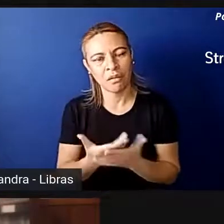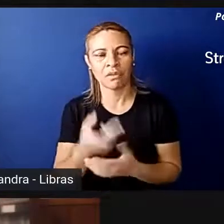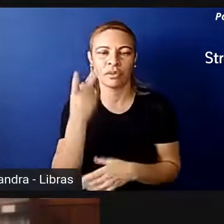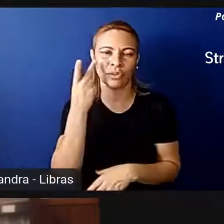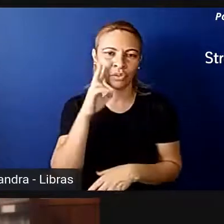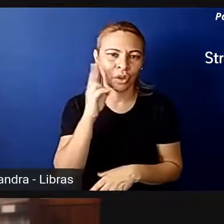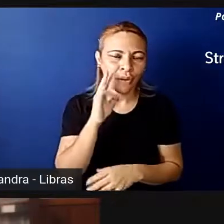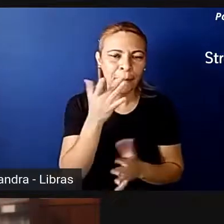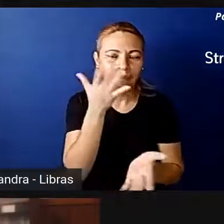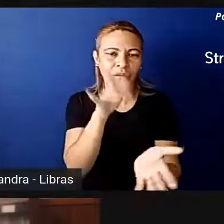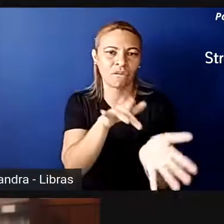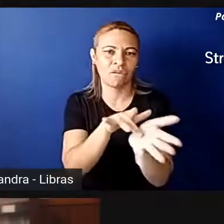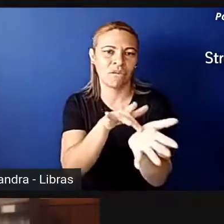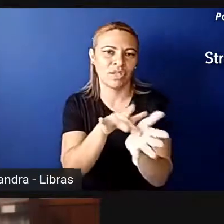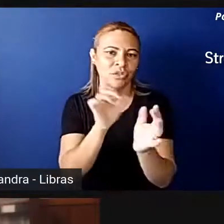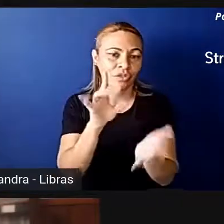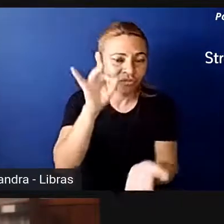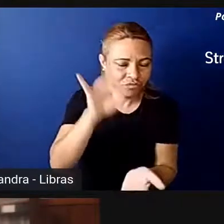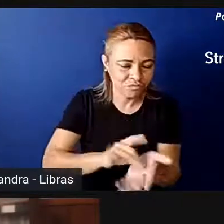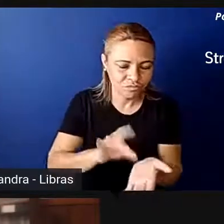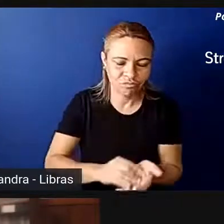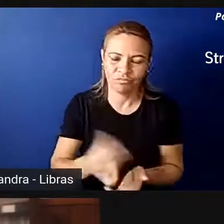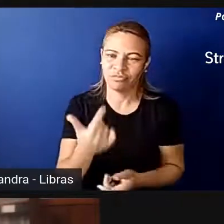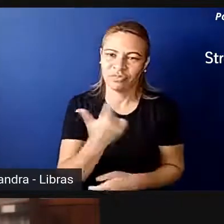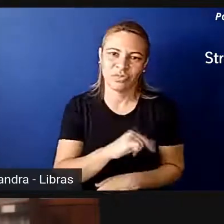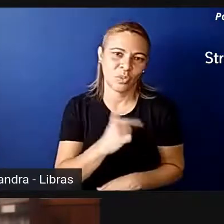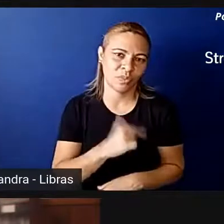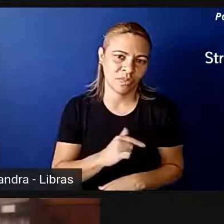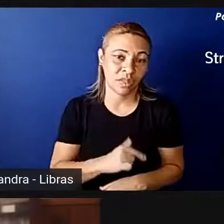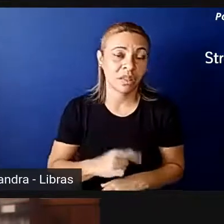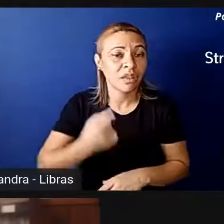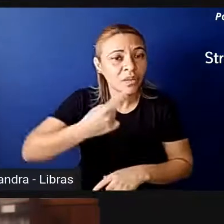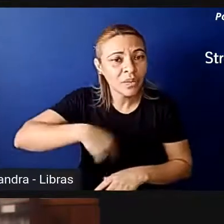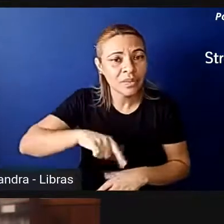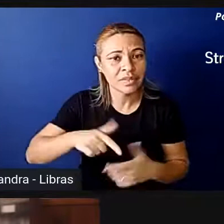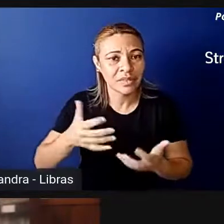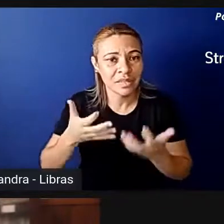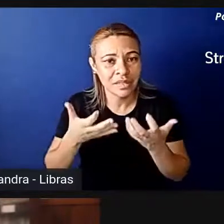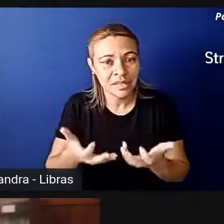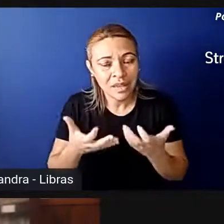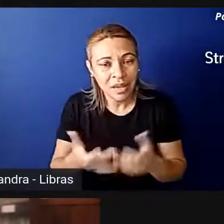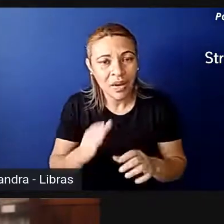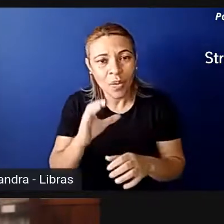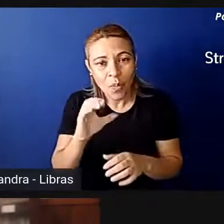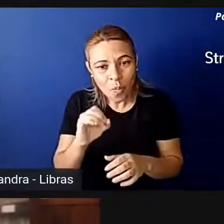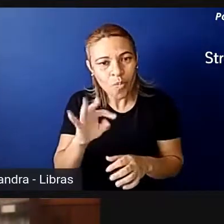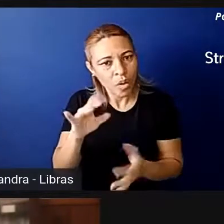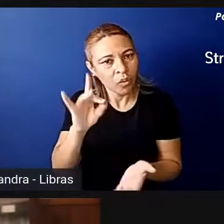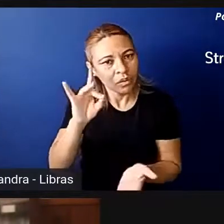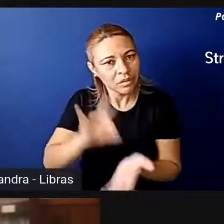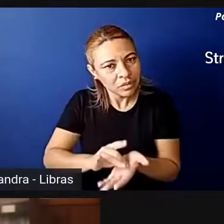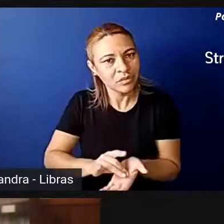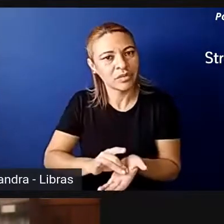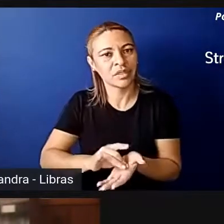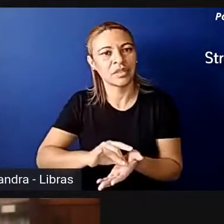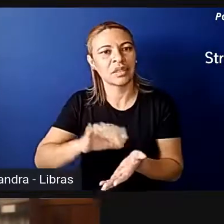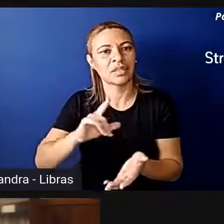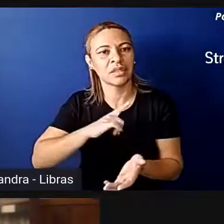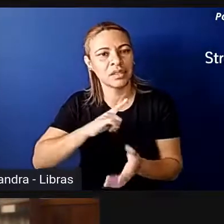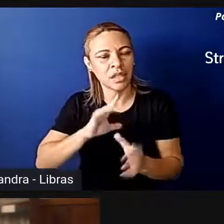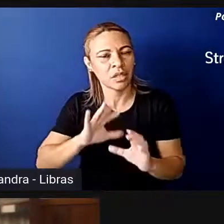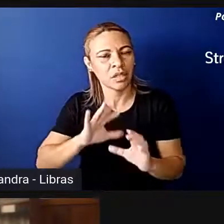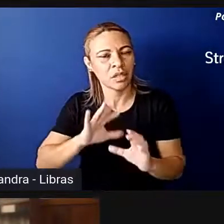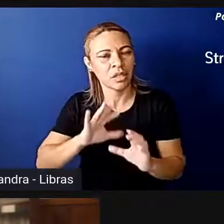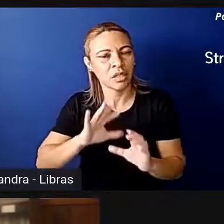Então, não é isso que a gente quer, né? O a gente quer é que realmente exista uma cota para mulheres em posições de liderança em comissões partidárias